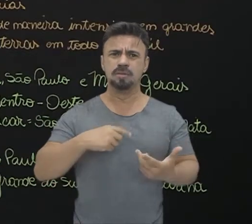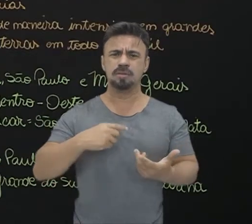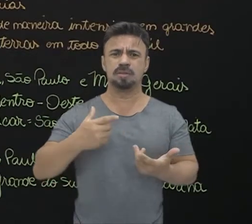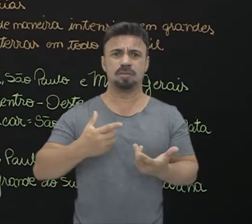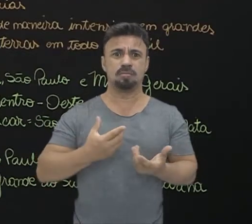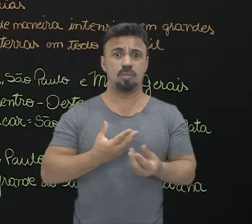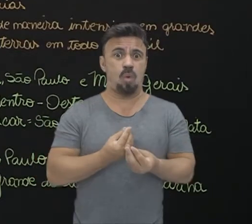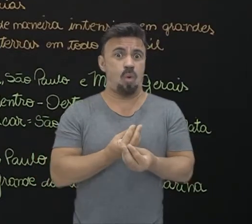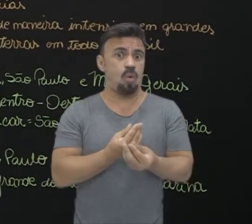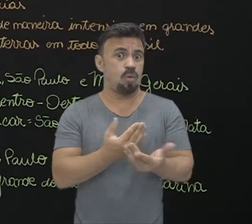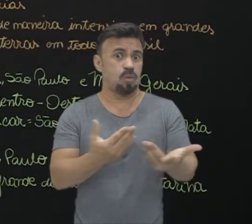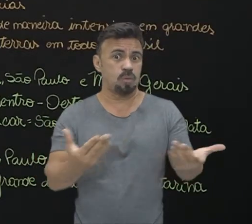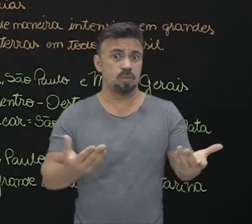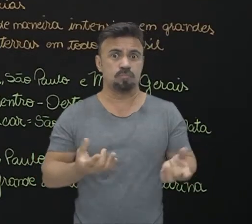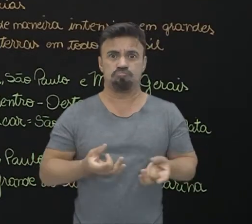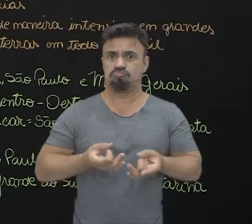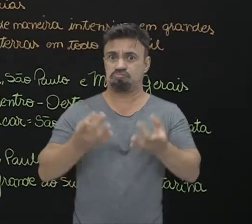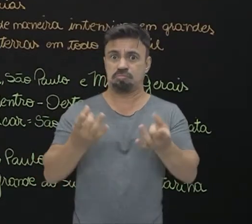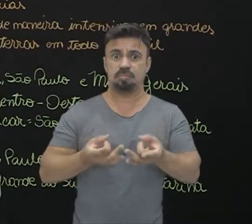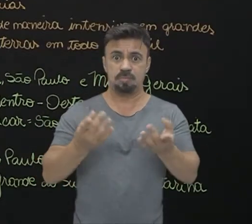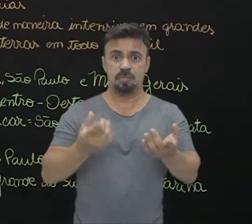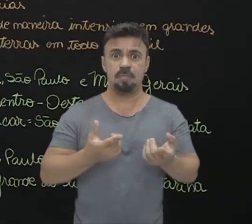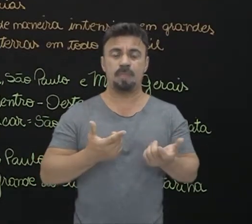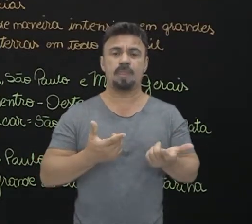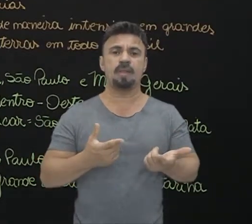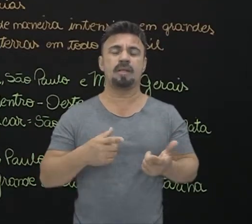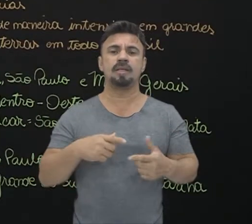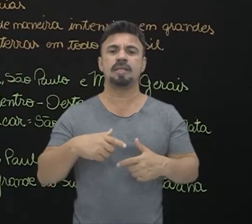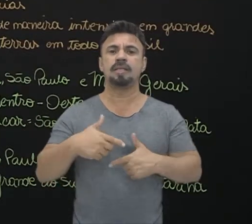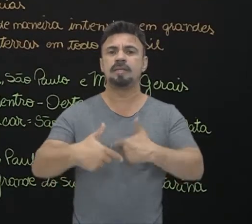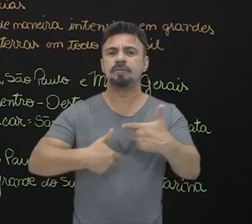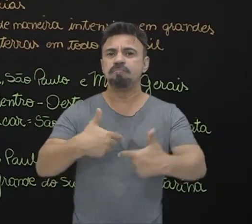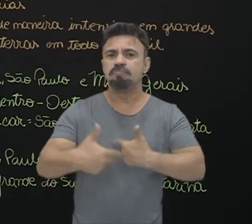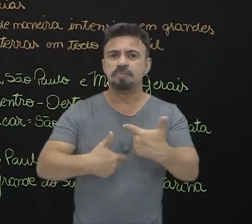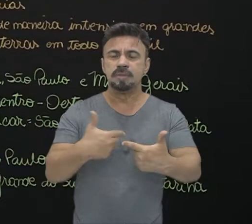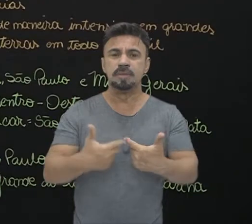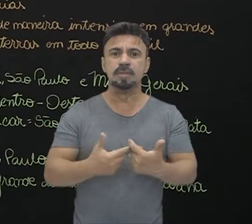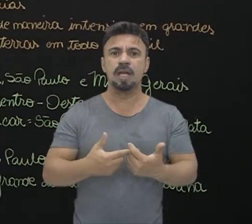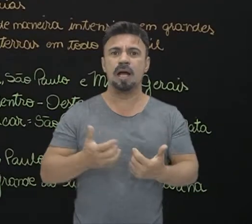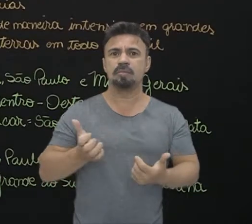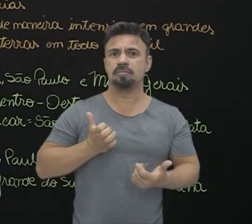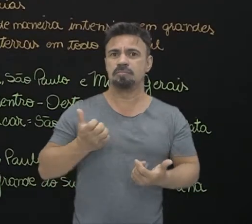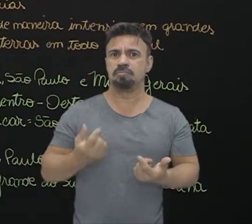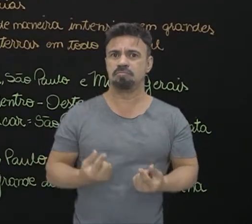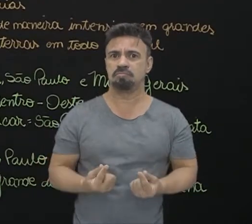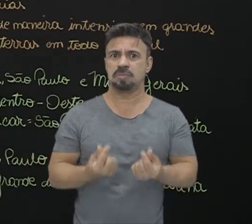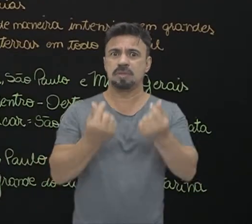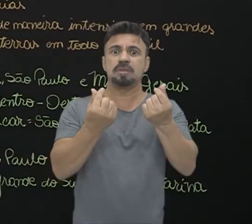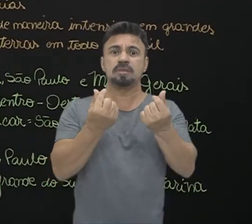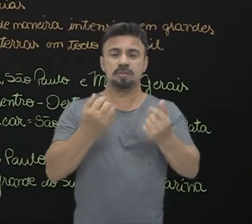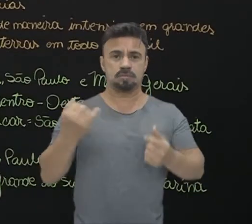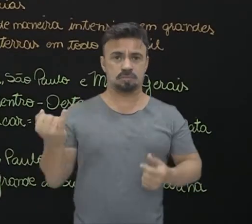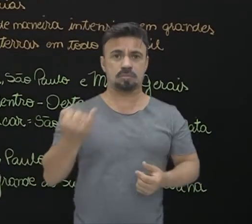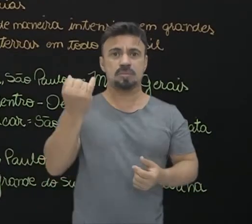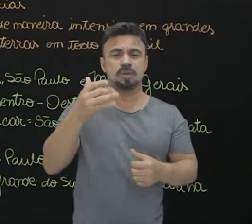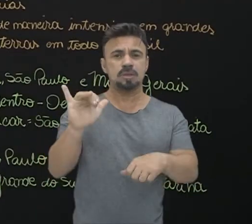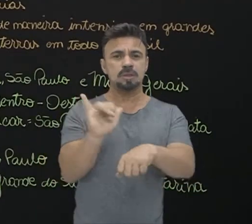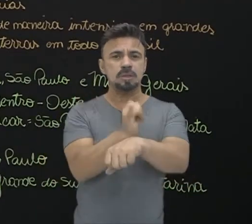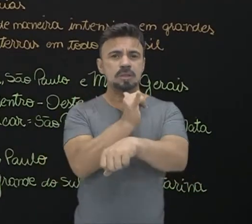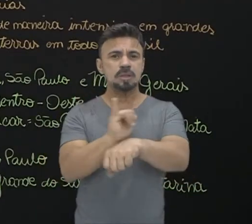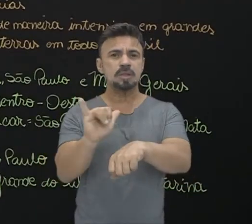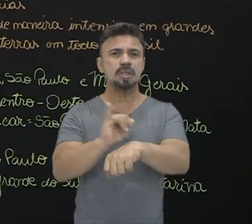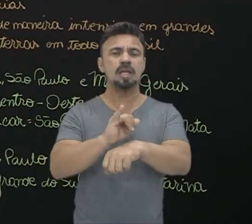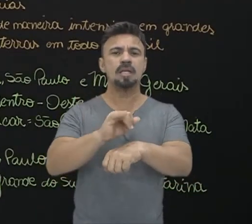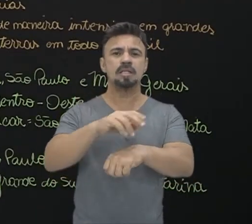bastante extremo. E tudo isso, ele acaba gerando aí uma certa riqueza e uma importância estratégica também